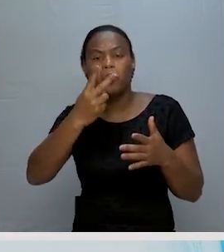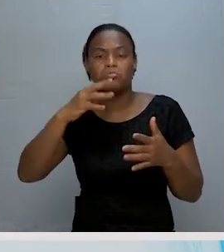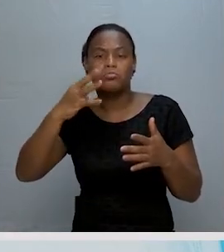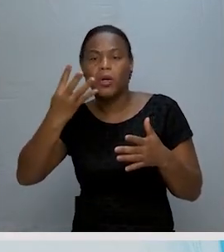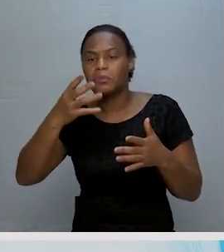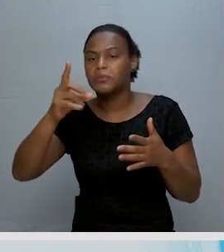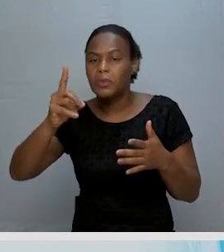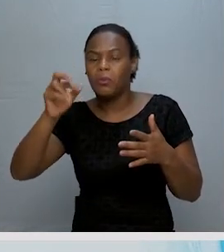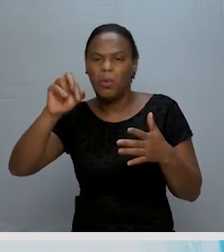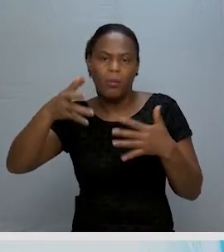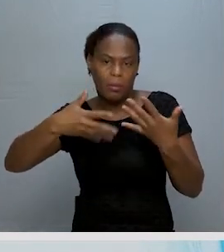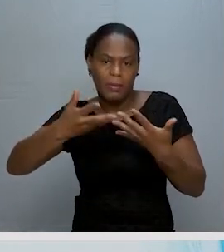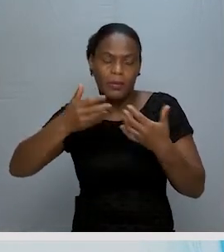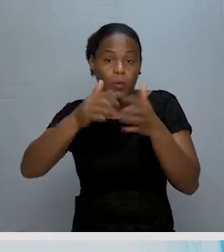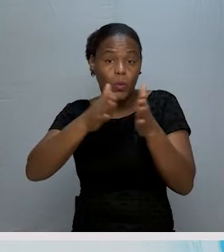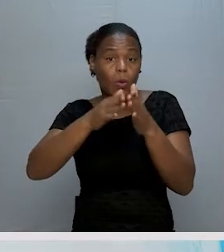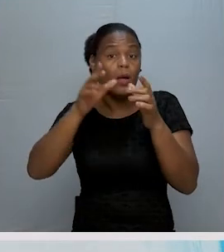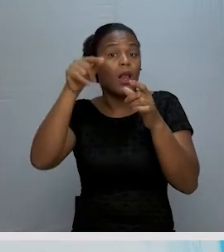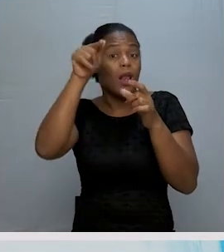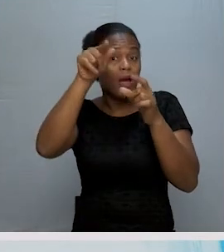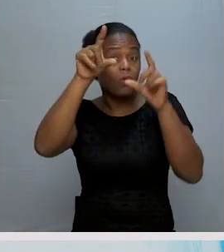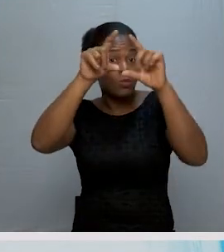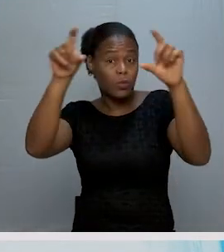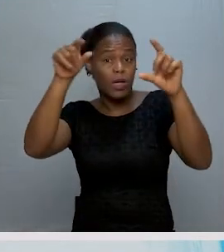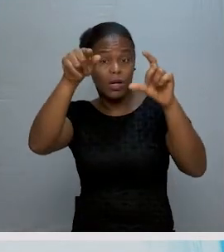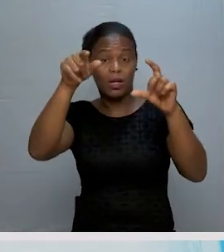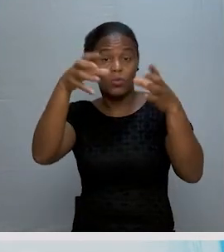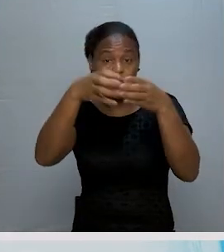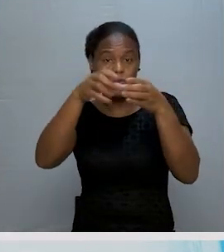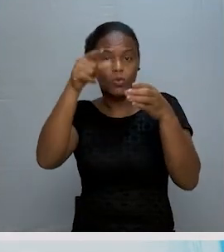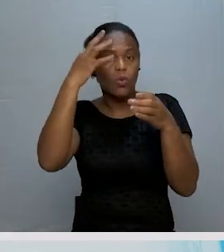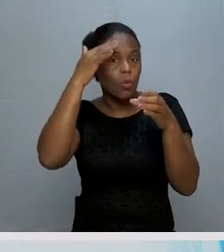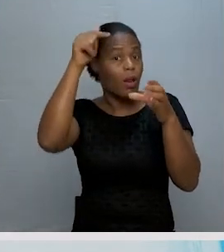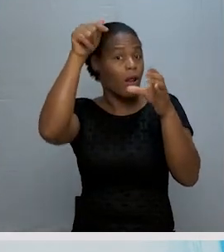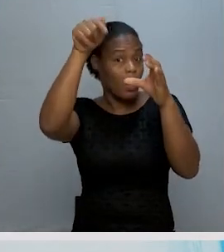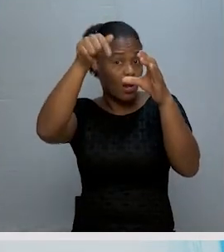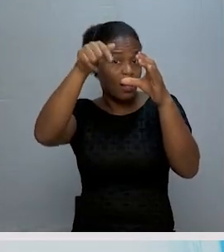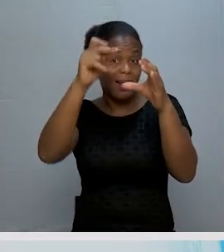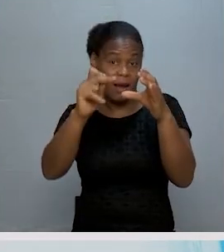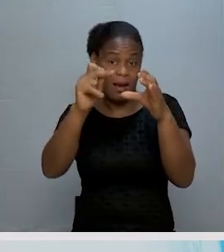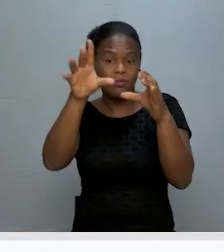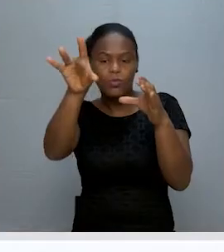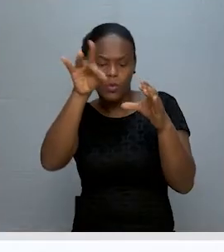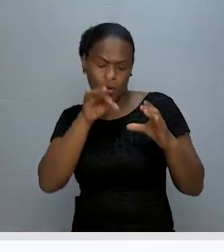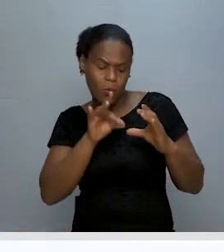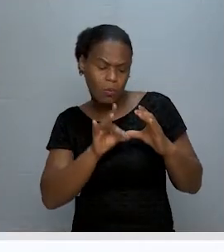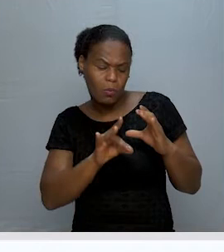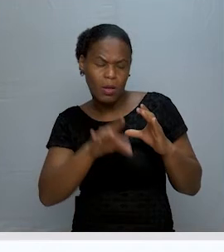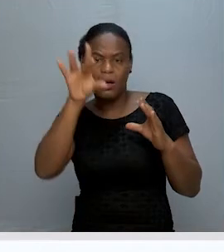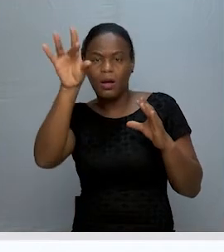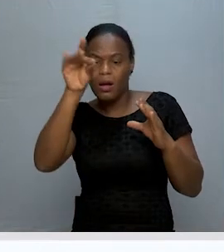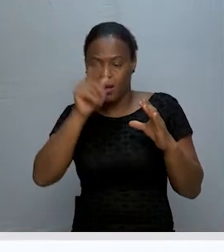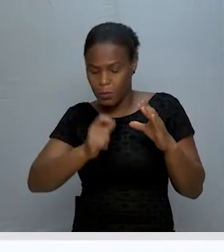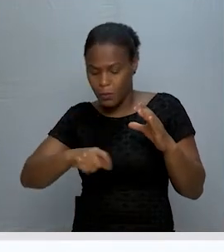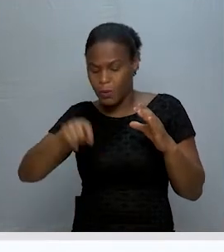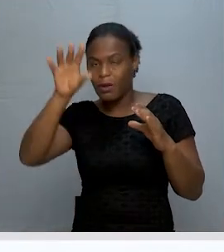pares que estão nesse conjunto. Atenção aí que tem que ser números que estão dentro desse conjunto A. E vocês vão escrever aqui,